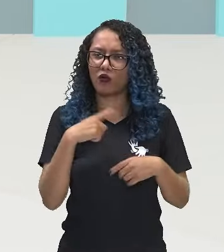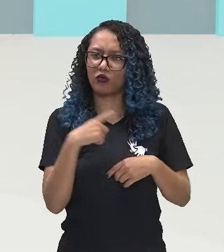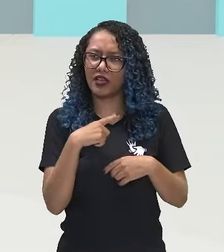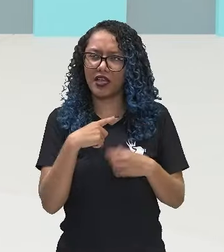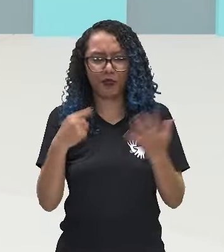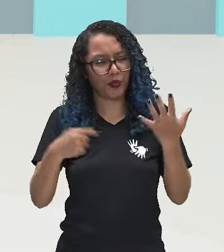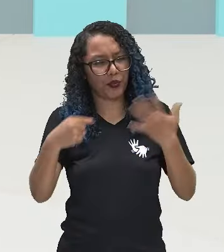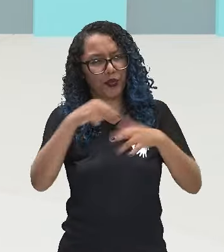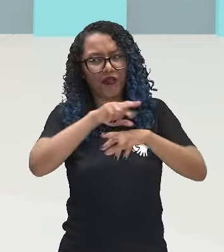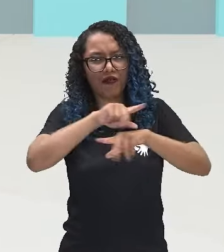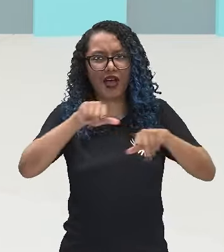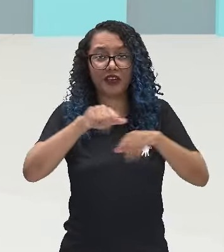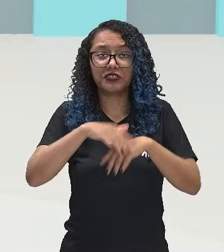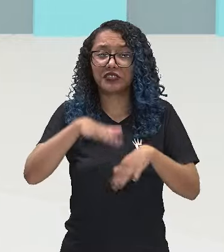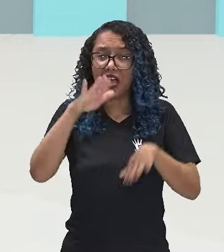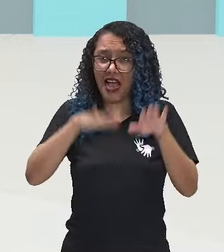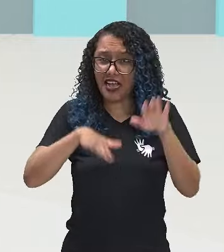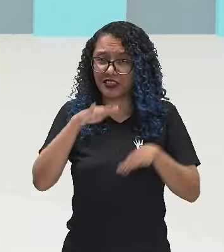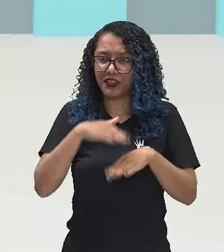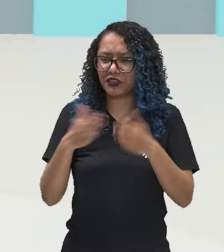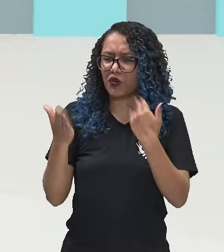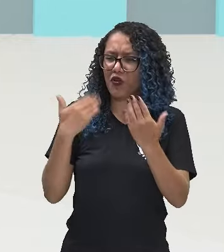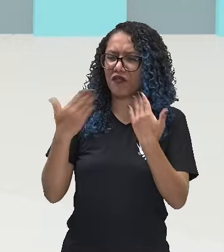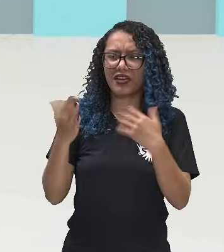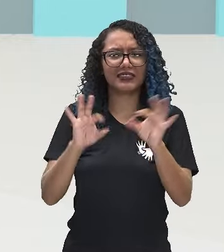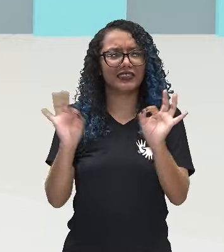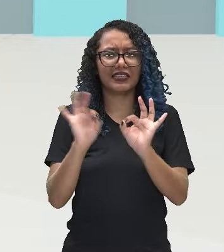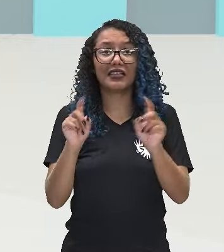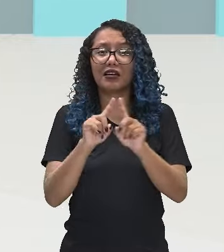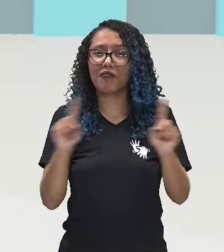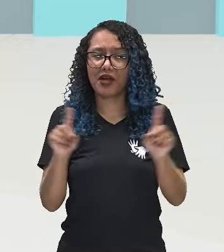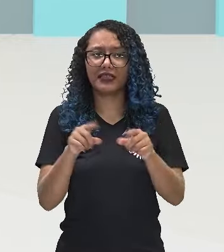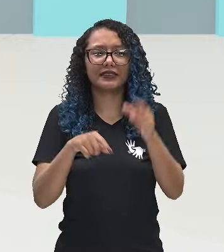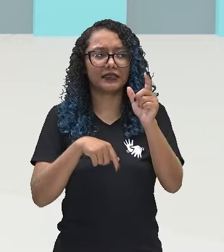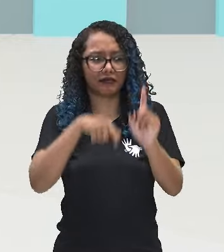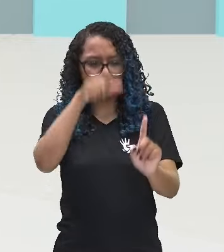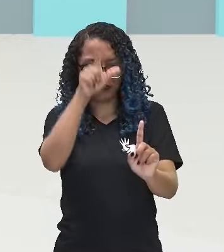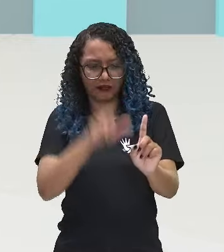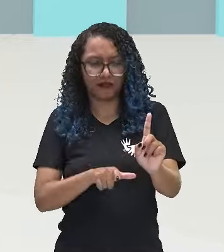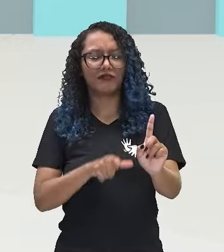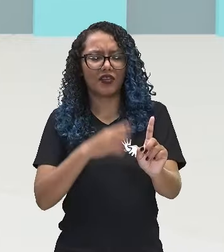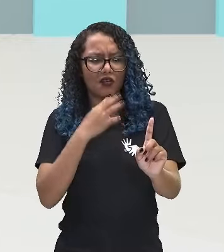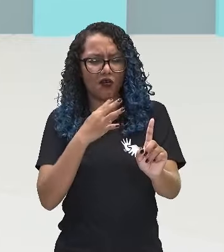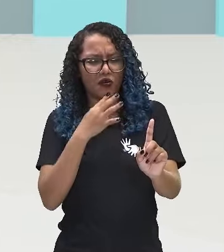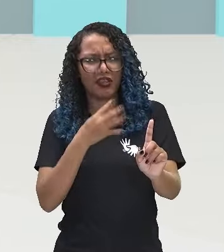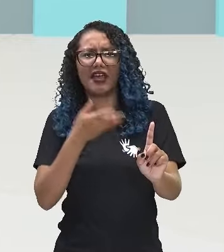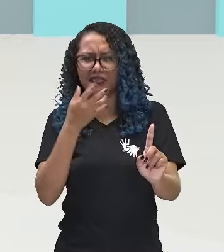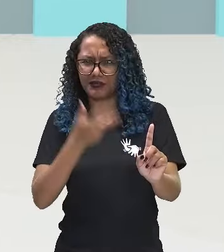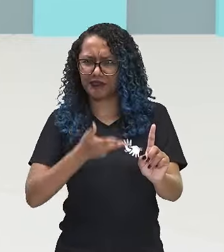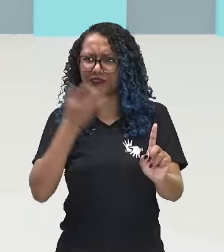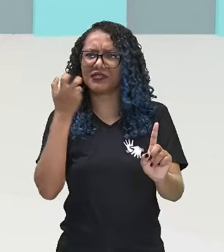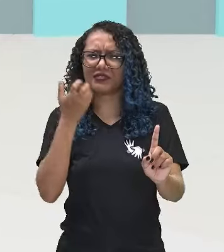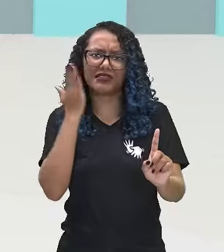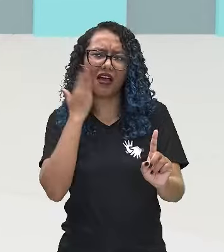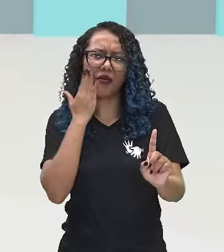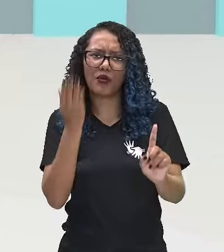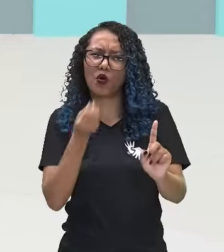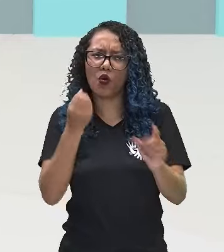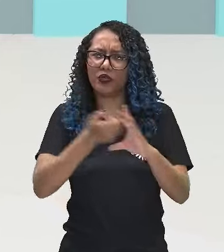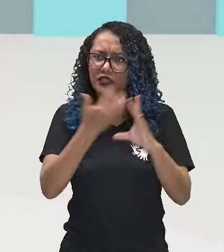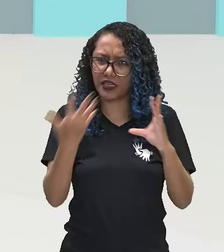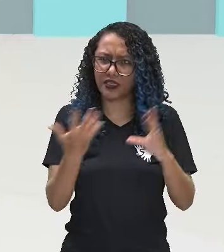mesmo sem poder ouvi-las, muito se pode saber sobre elas. O corpo vivo do homem é gerador de numerosos